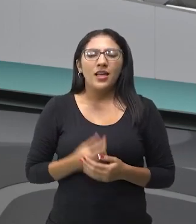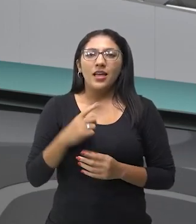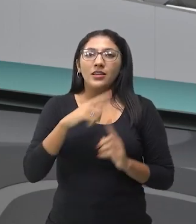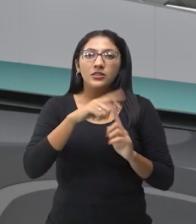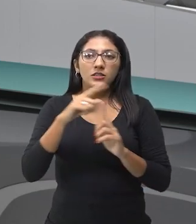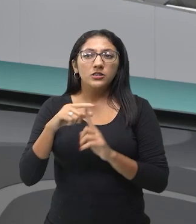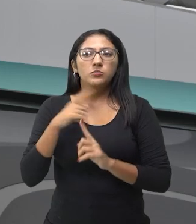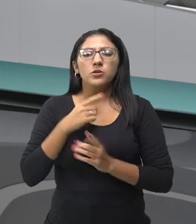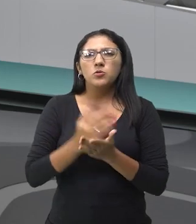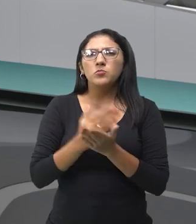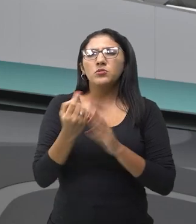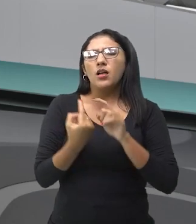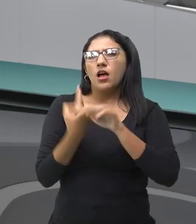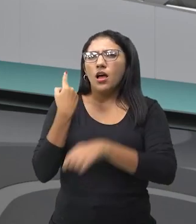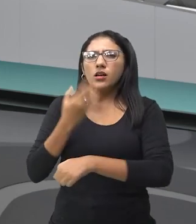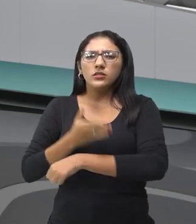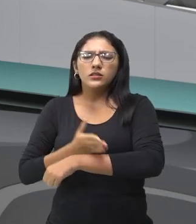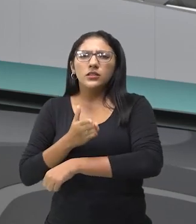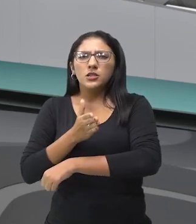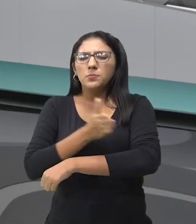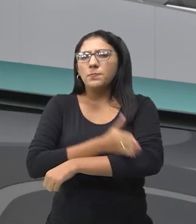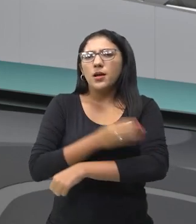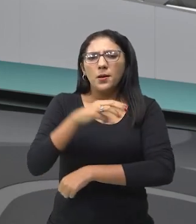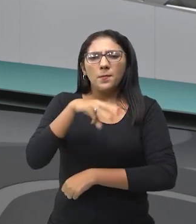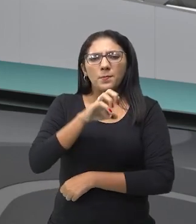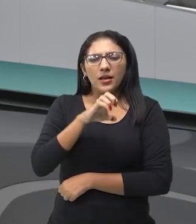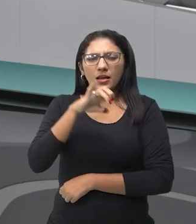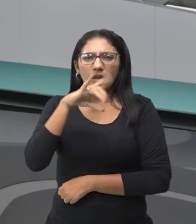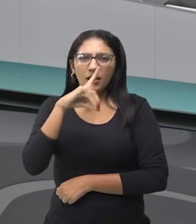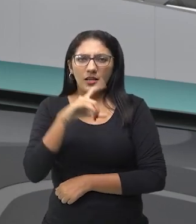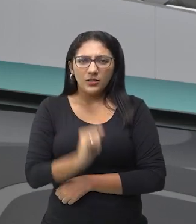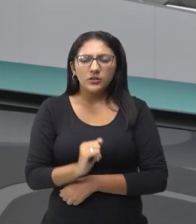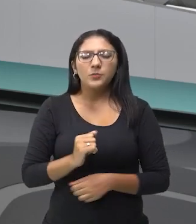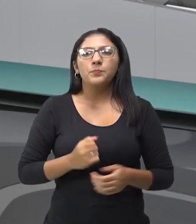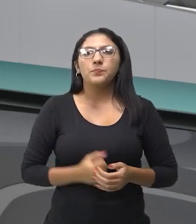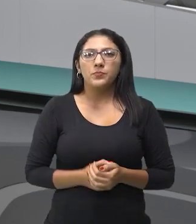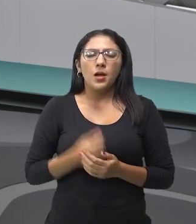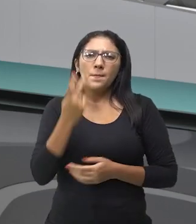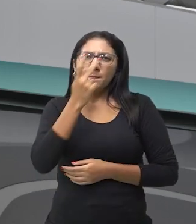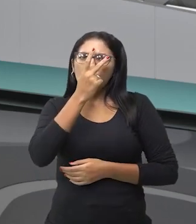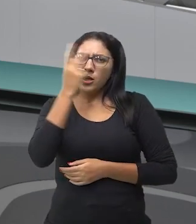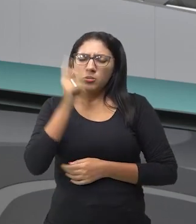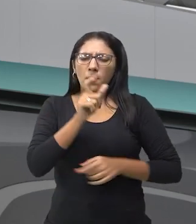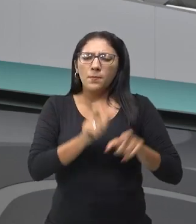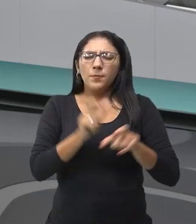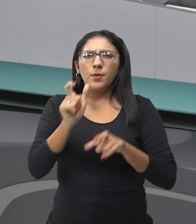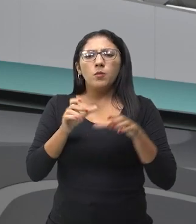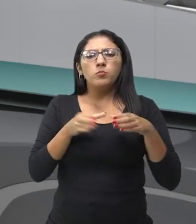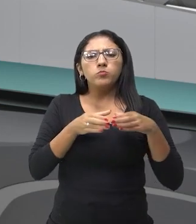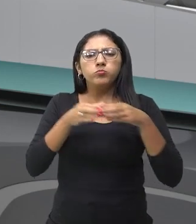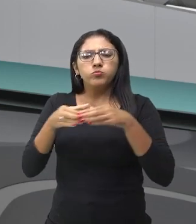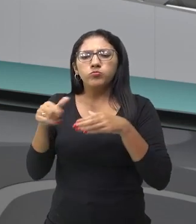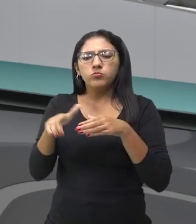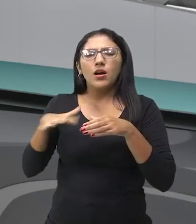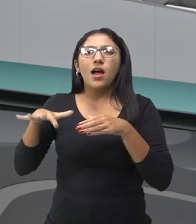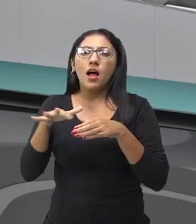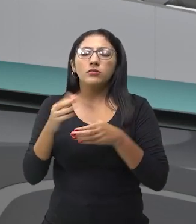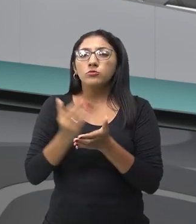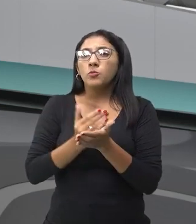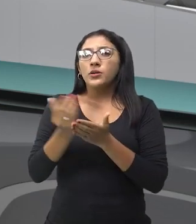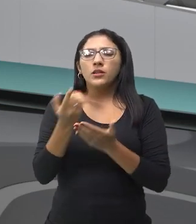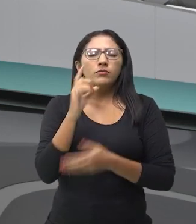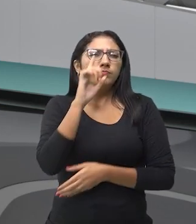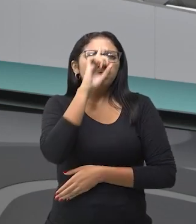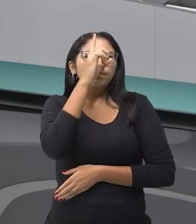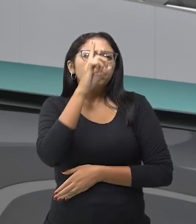iniciou lá na Idade Média, quando os atores iam para a praça pública e começavam a improvisar,